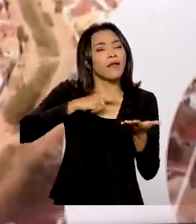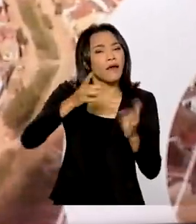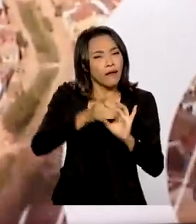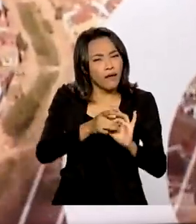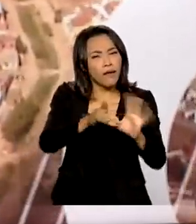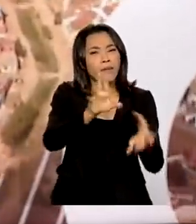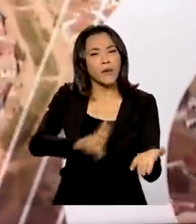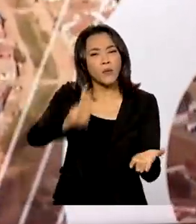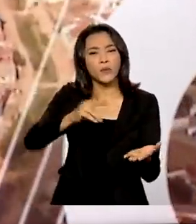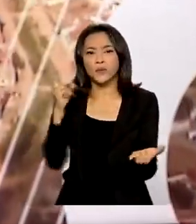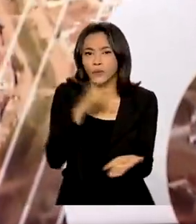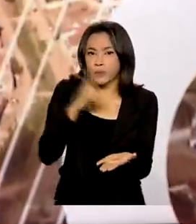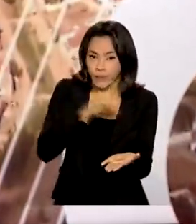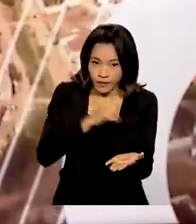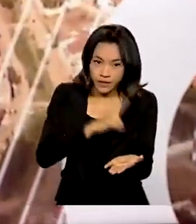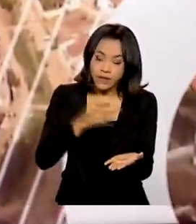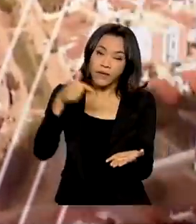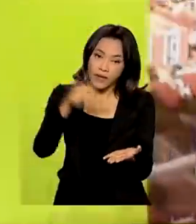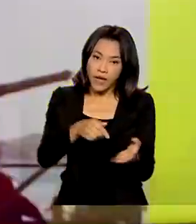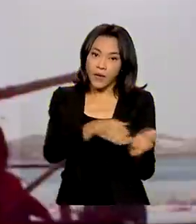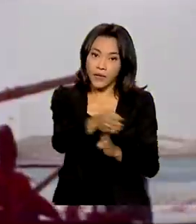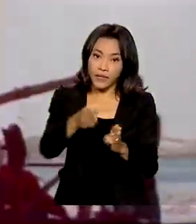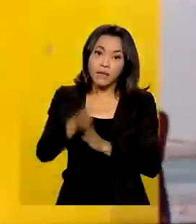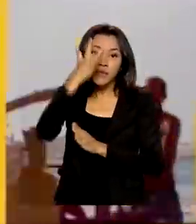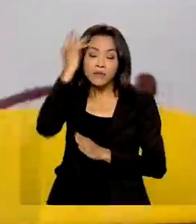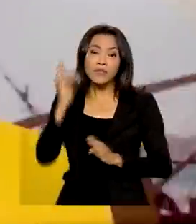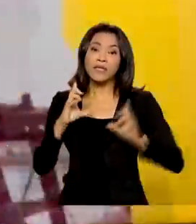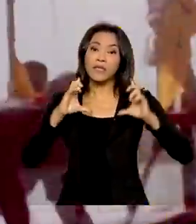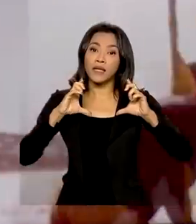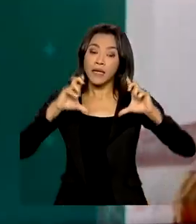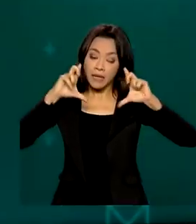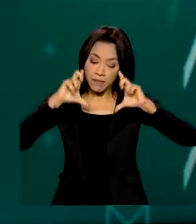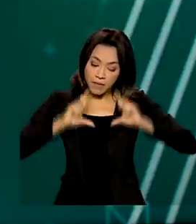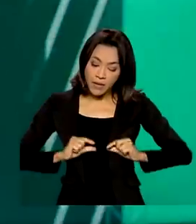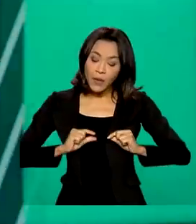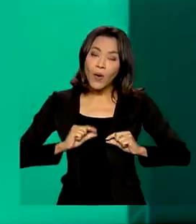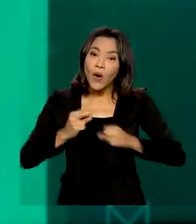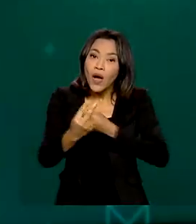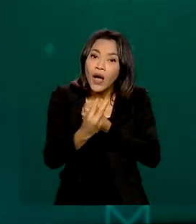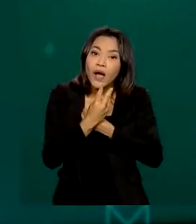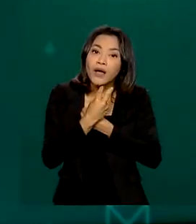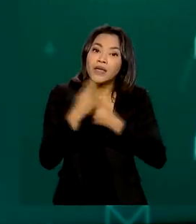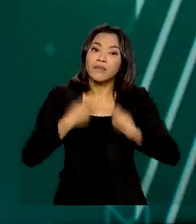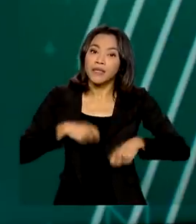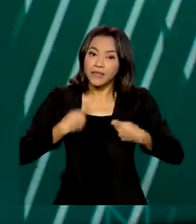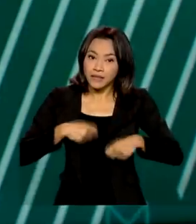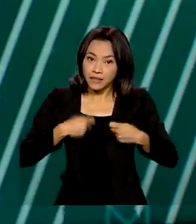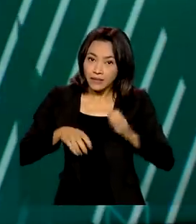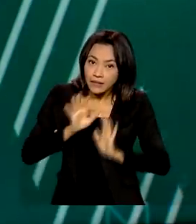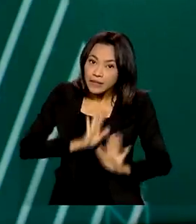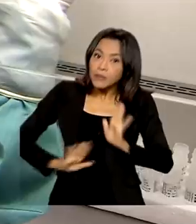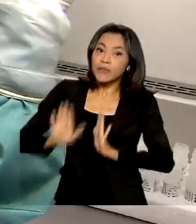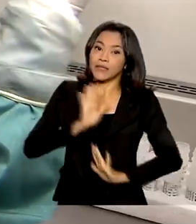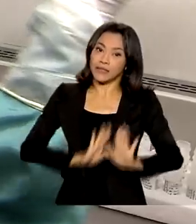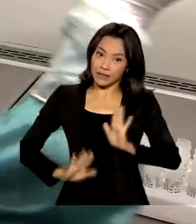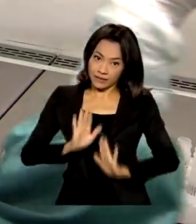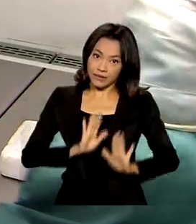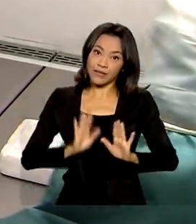para o uso emergencial e é indicada para pacientes imunossuprimidos, que precisam reforçar a proteção contra a doença.